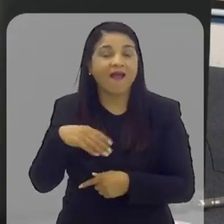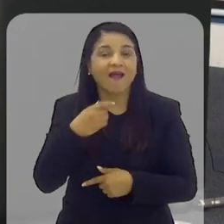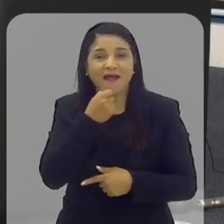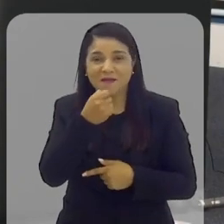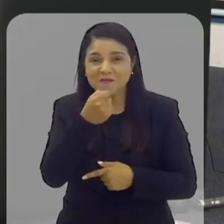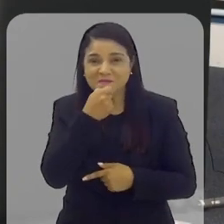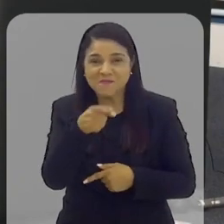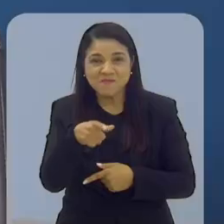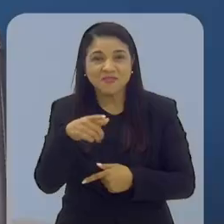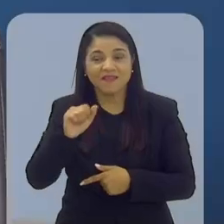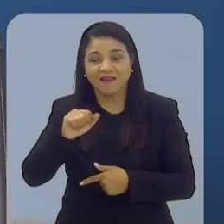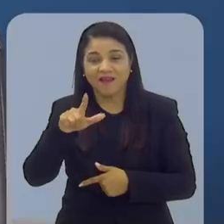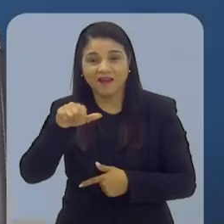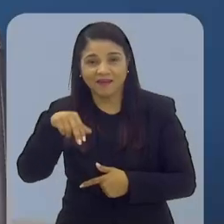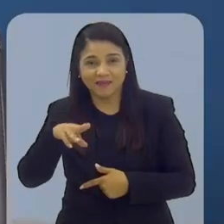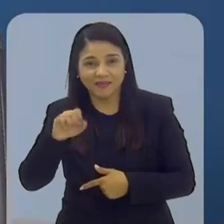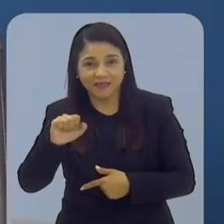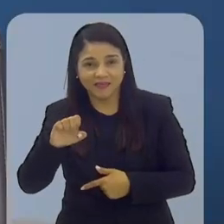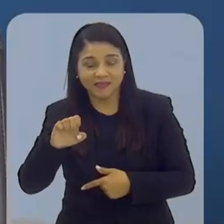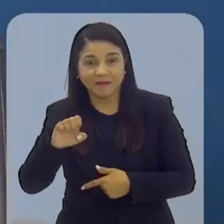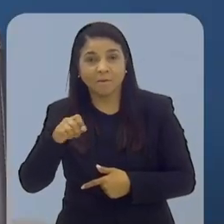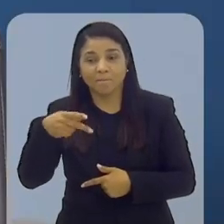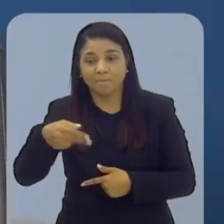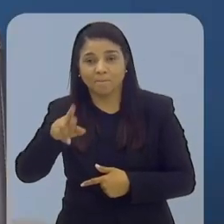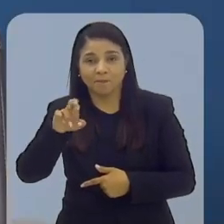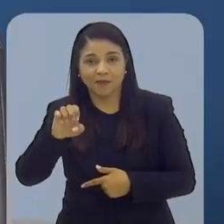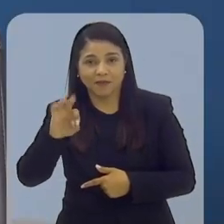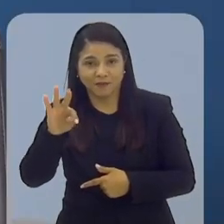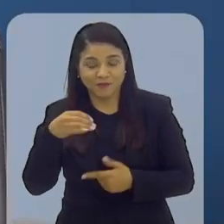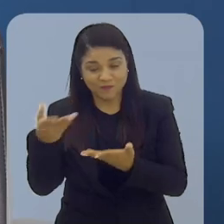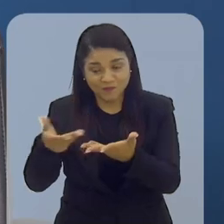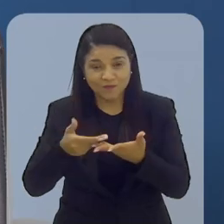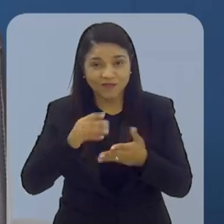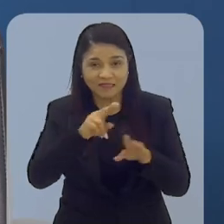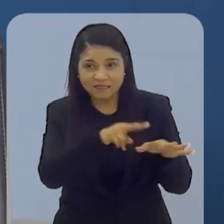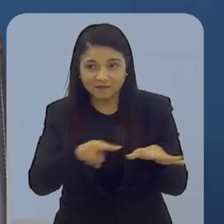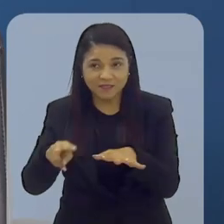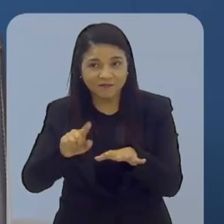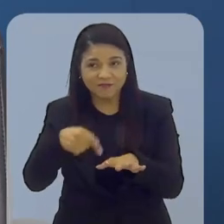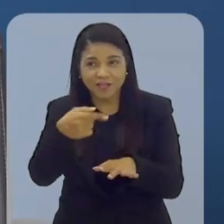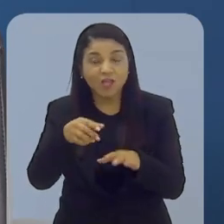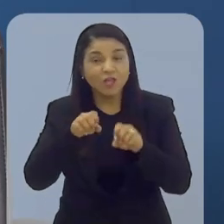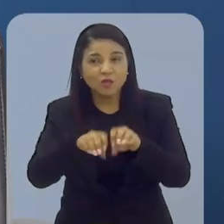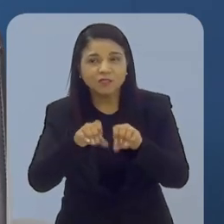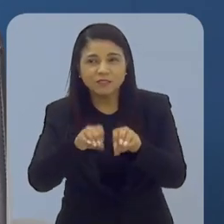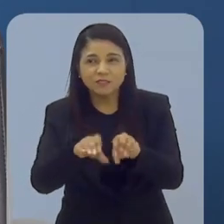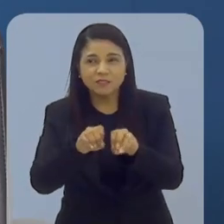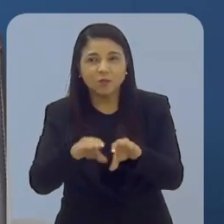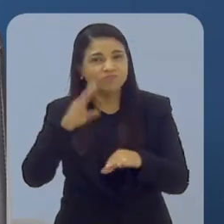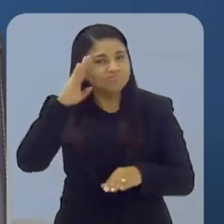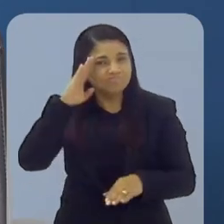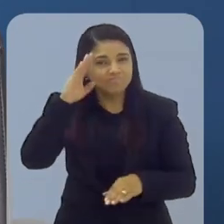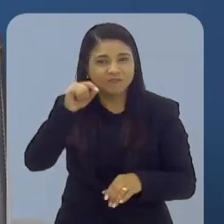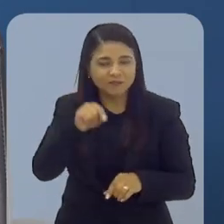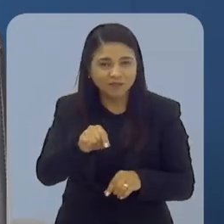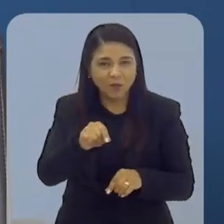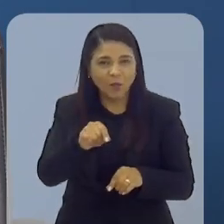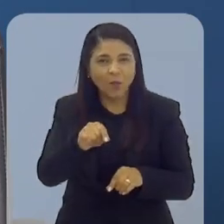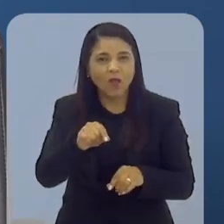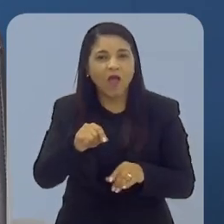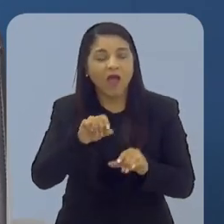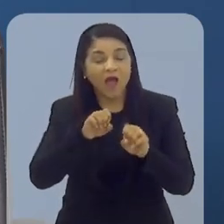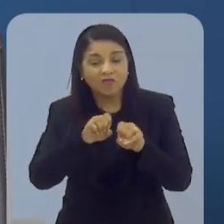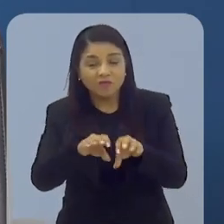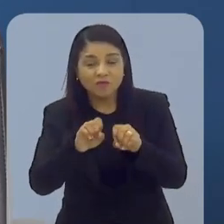alerta de spoiler, a apresentadora Aline Prado é a convidada da próxima semana. A educação é redentora, a educação é que